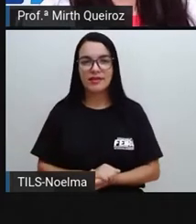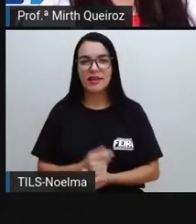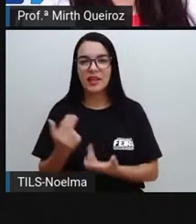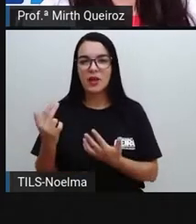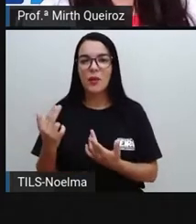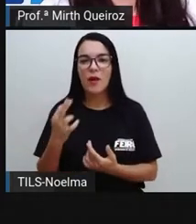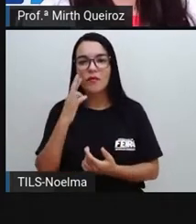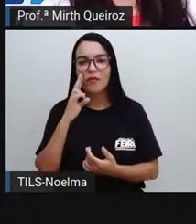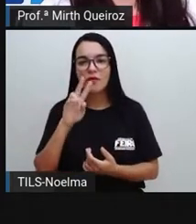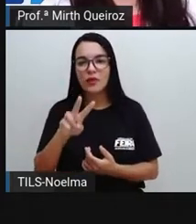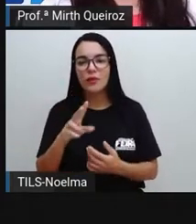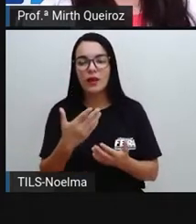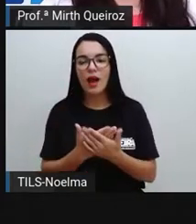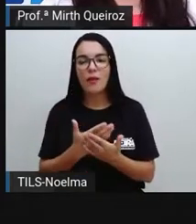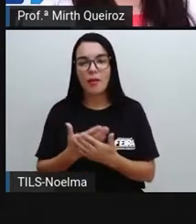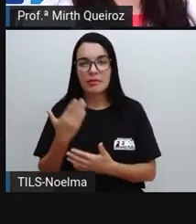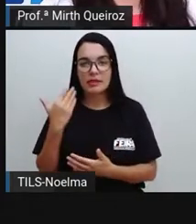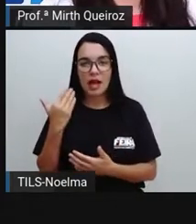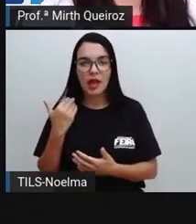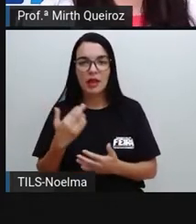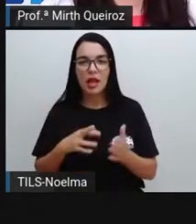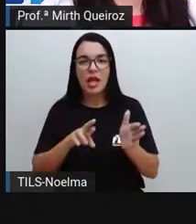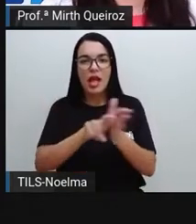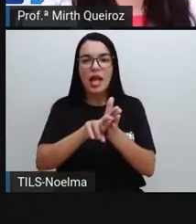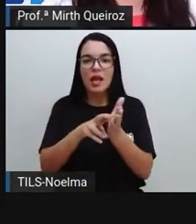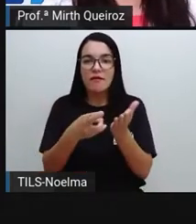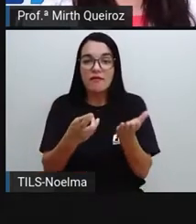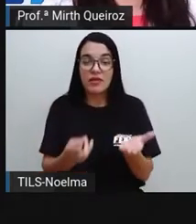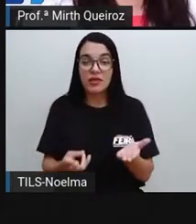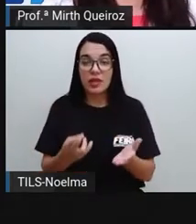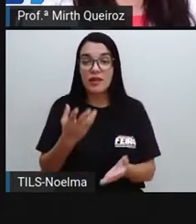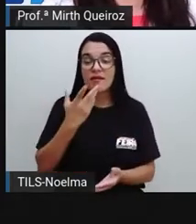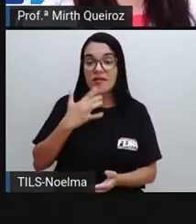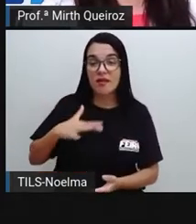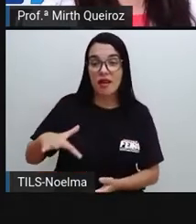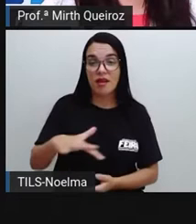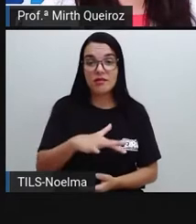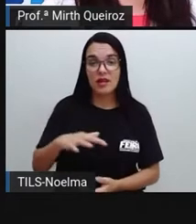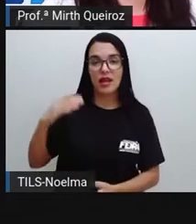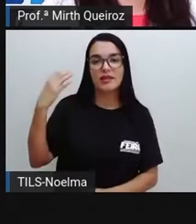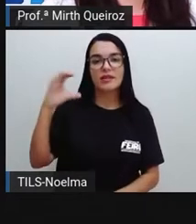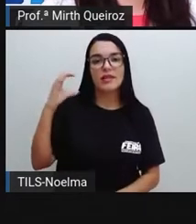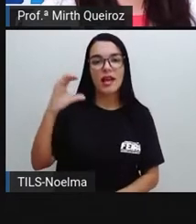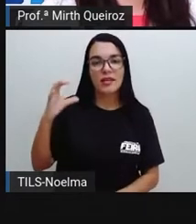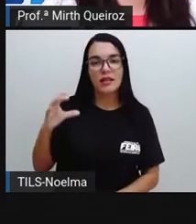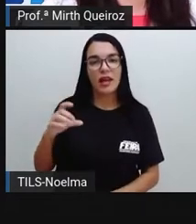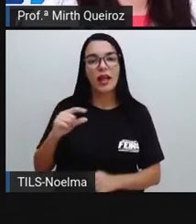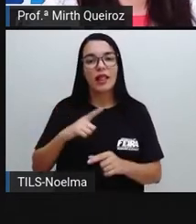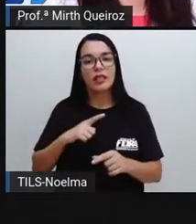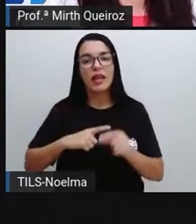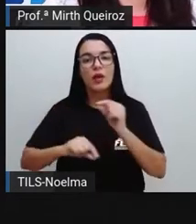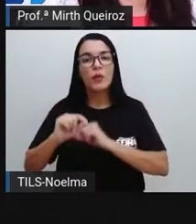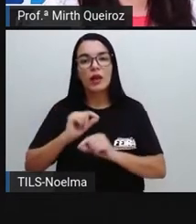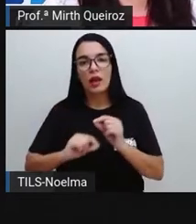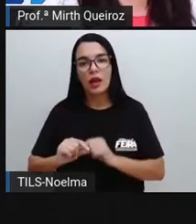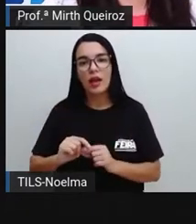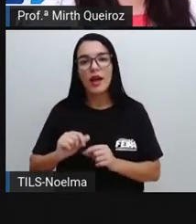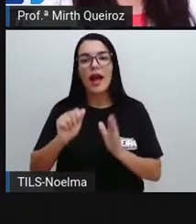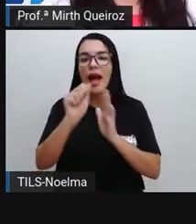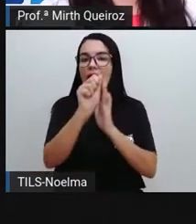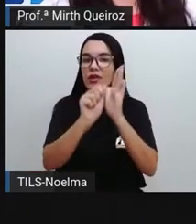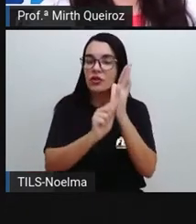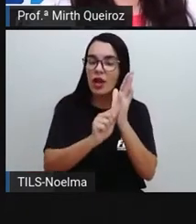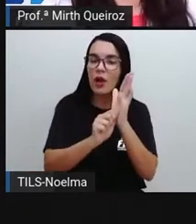Hoje para Crianças. Esse tipo de revista possui artigos que são voltados para crianças